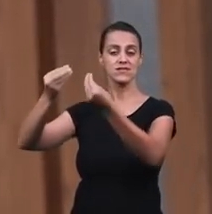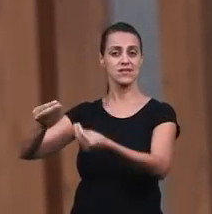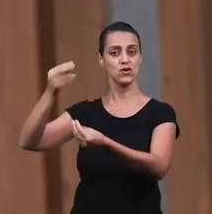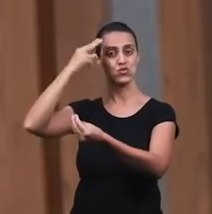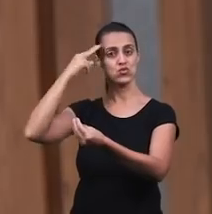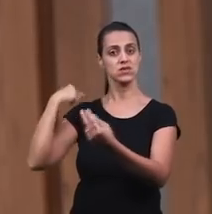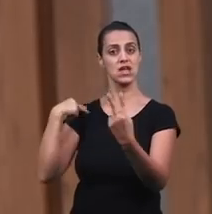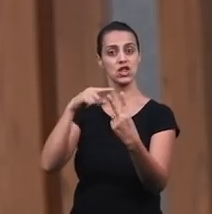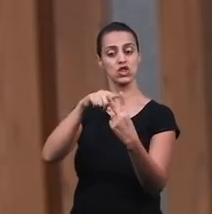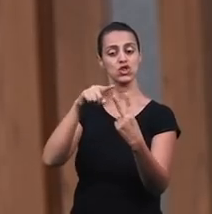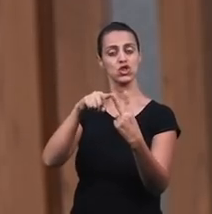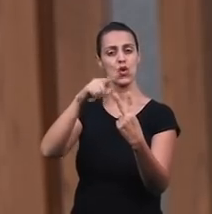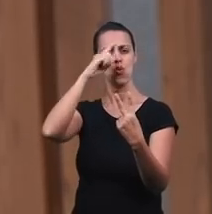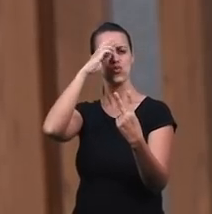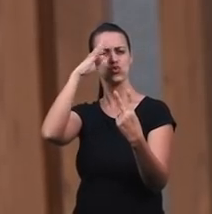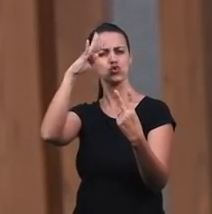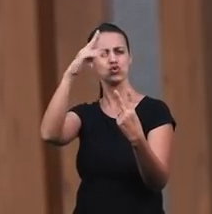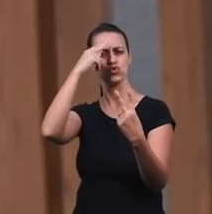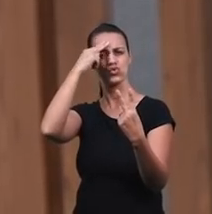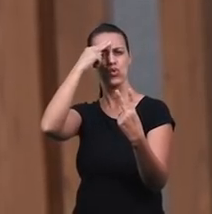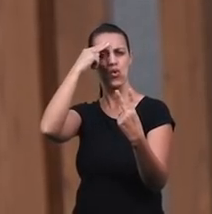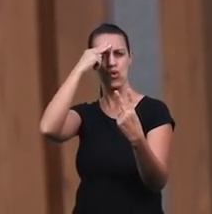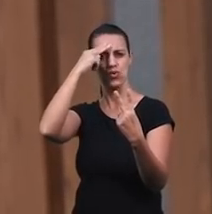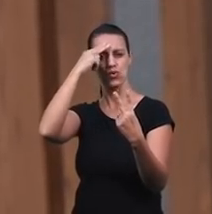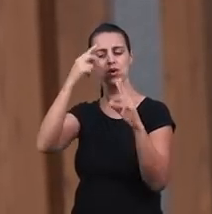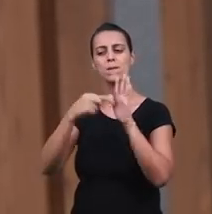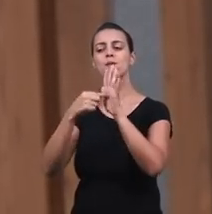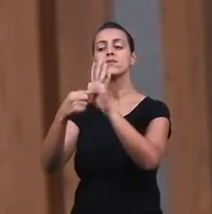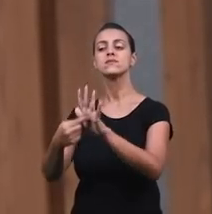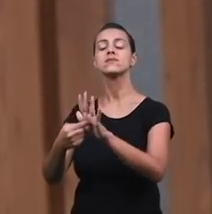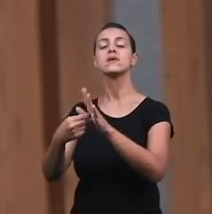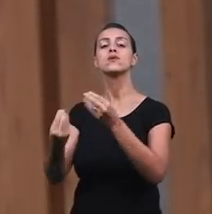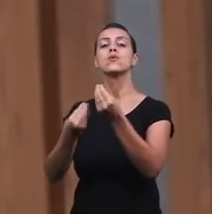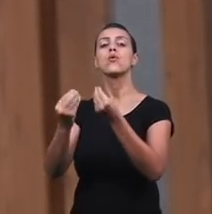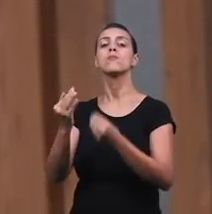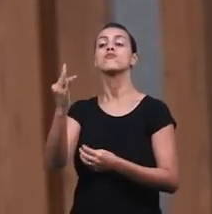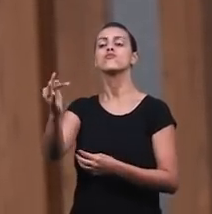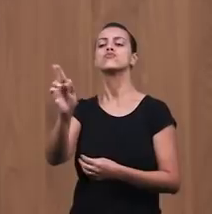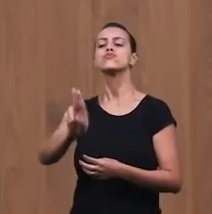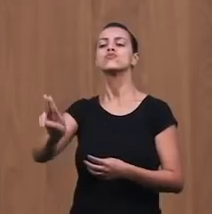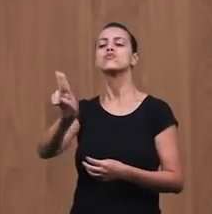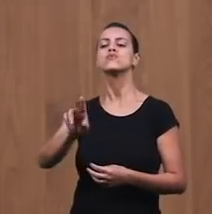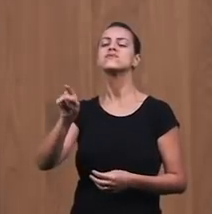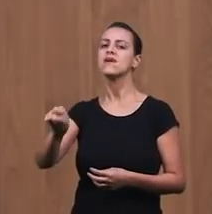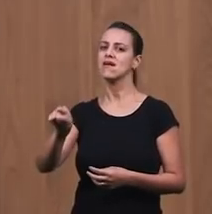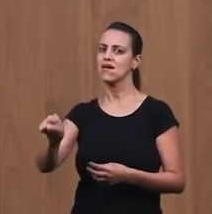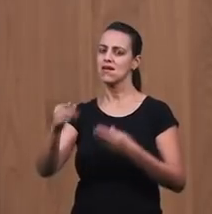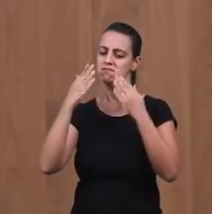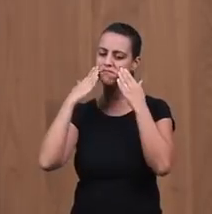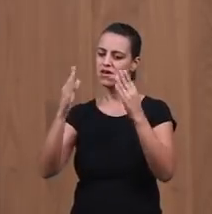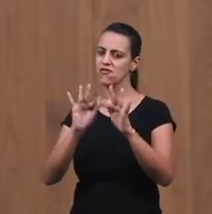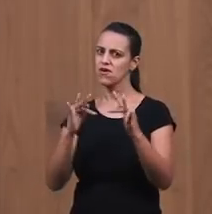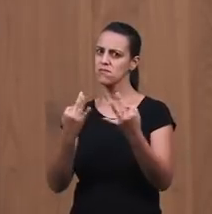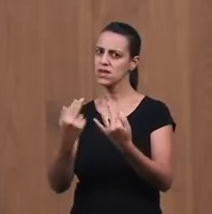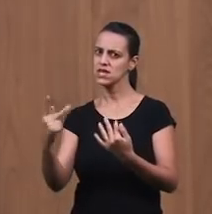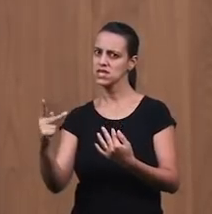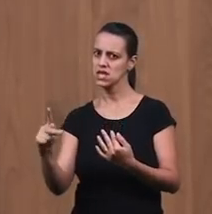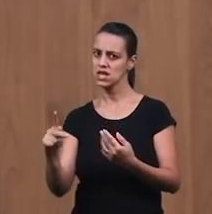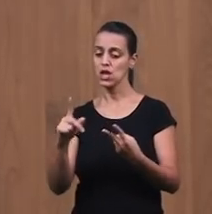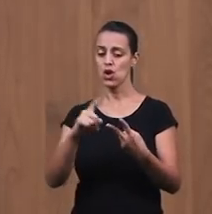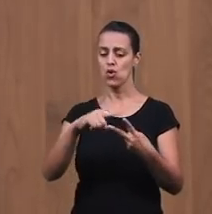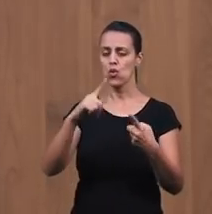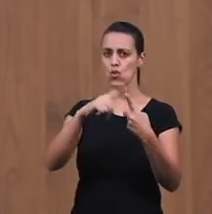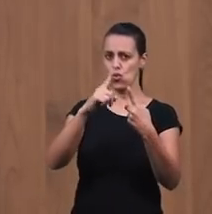Mostrando como ele seria usado Diante da sua família No primeiro sonho José via